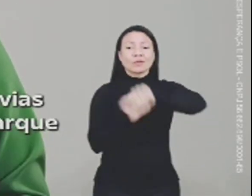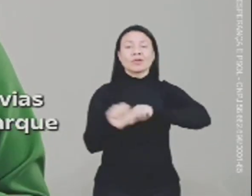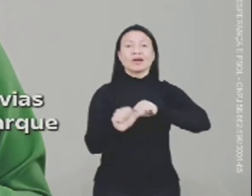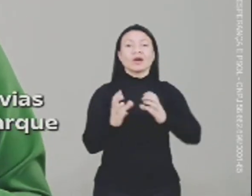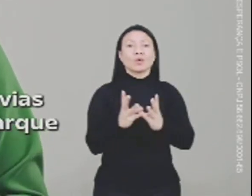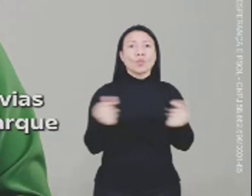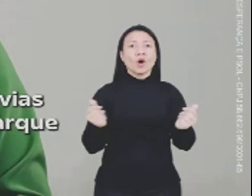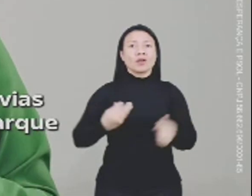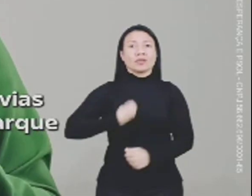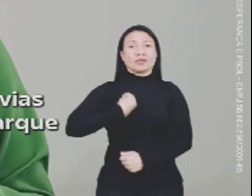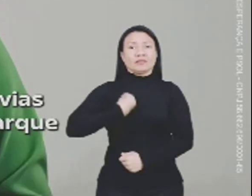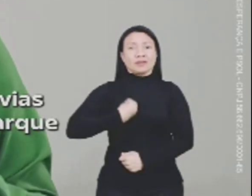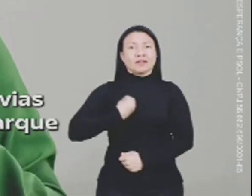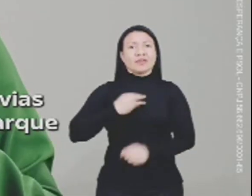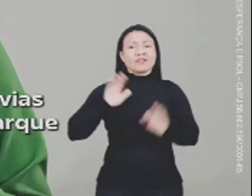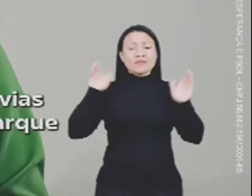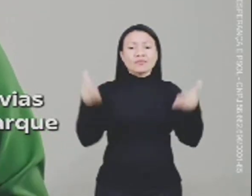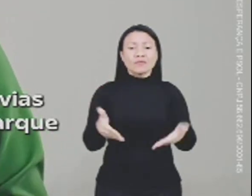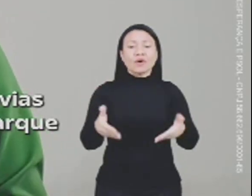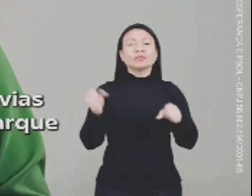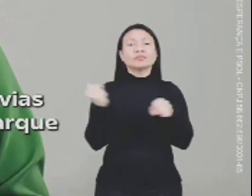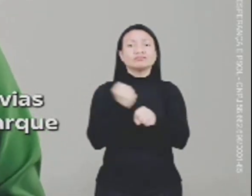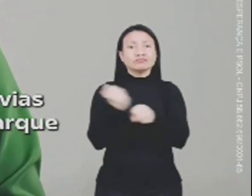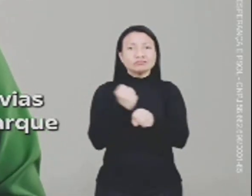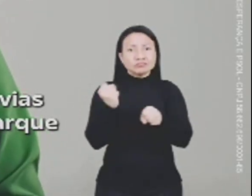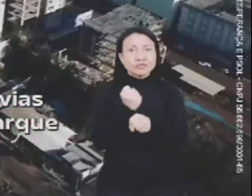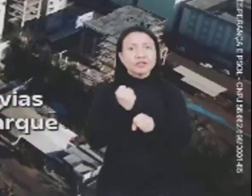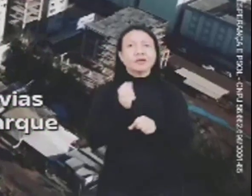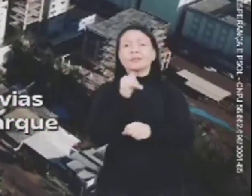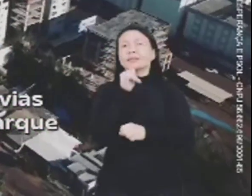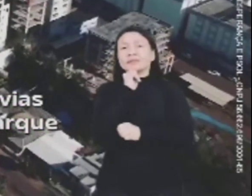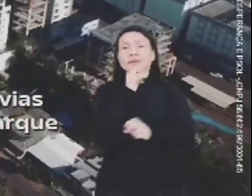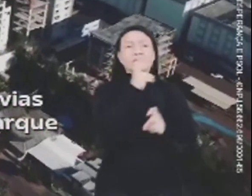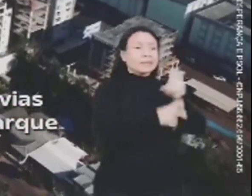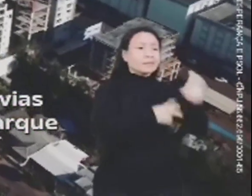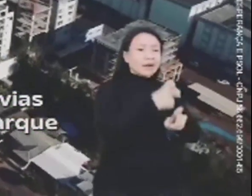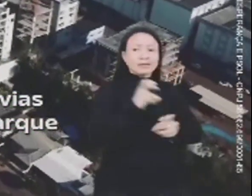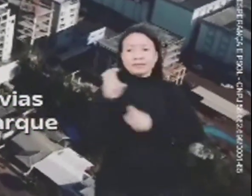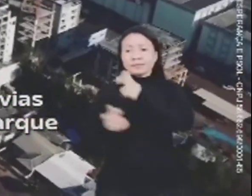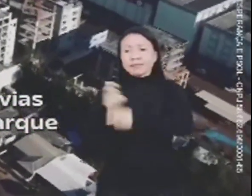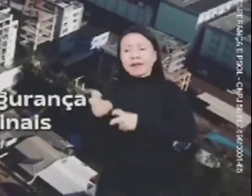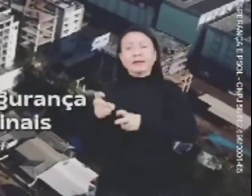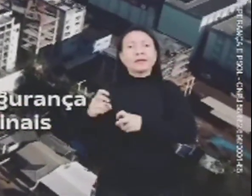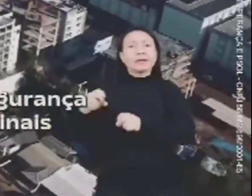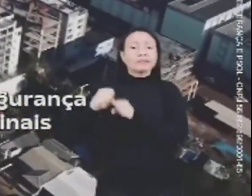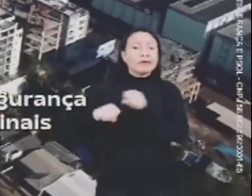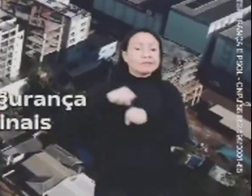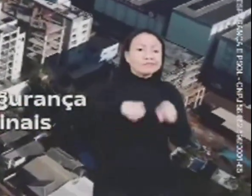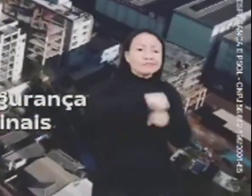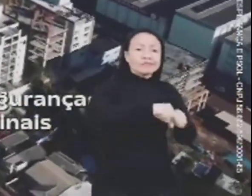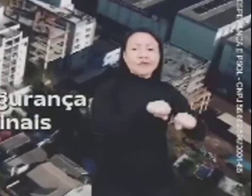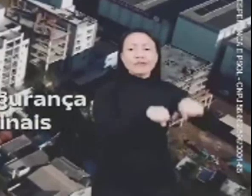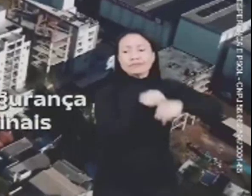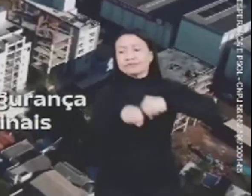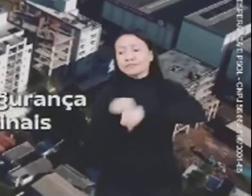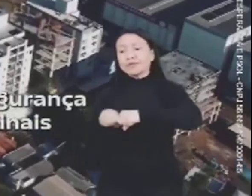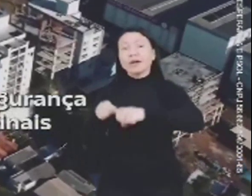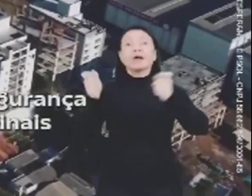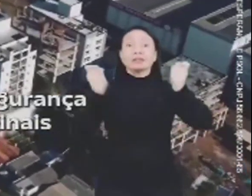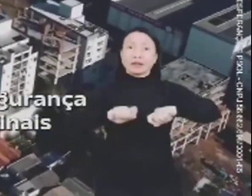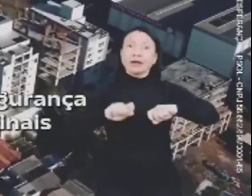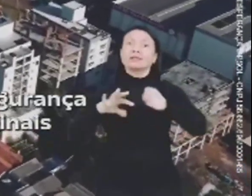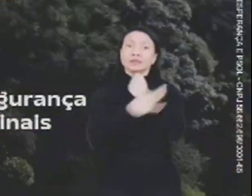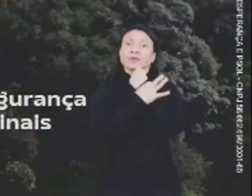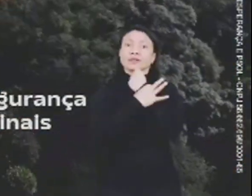Vamos focar em construir ciclovias que liguem um parque ao outro parque. Para que você possa andar com